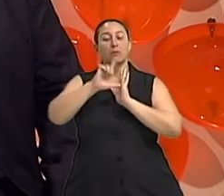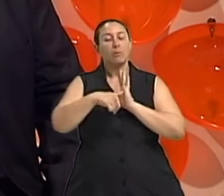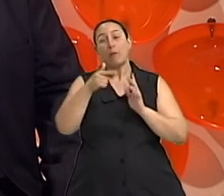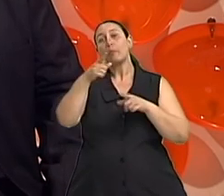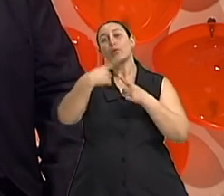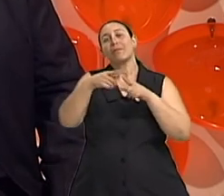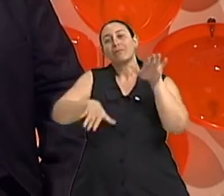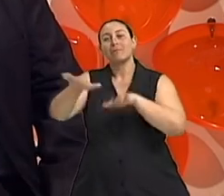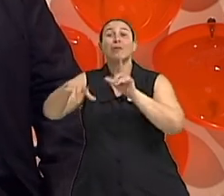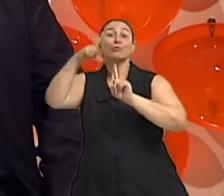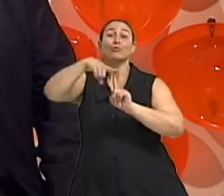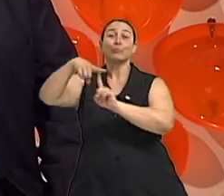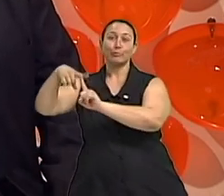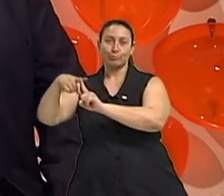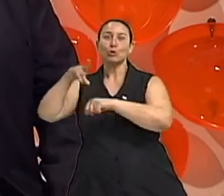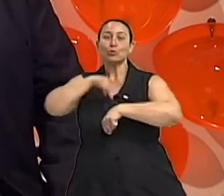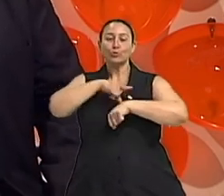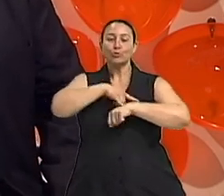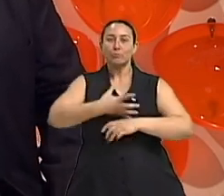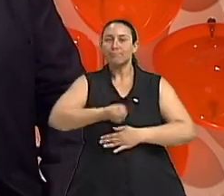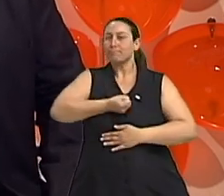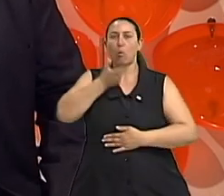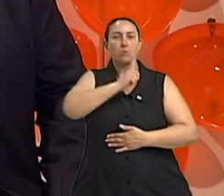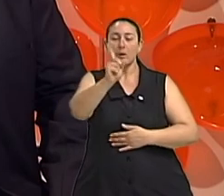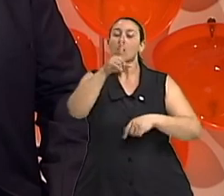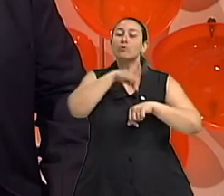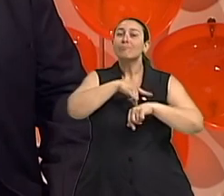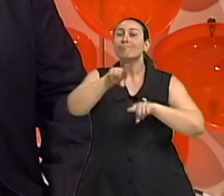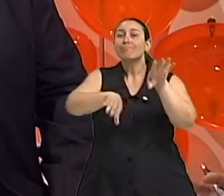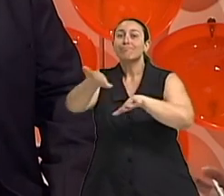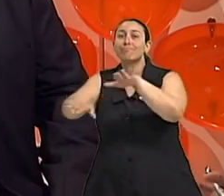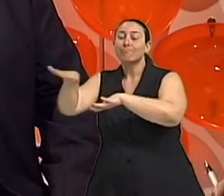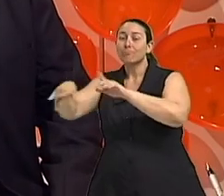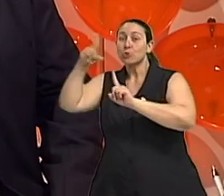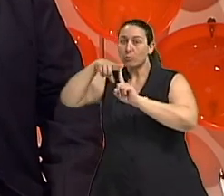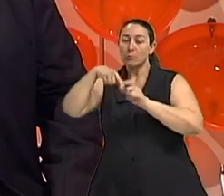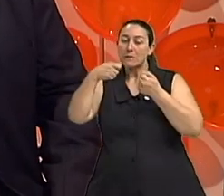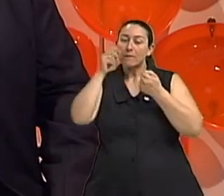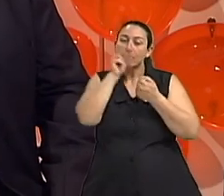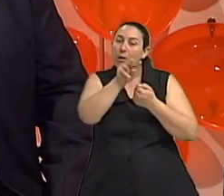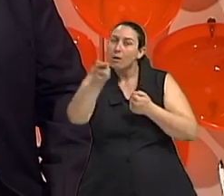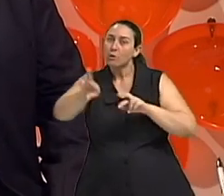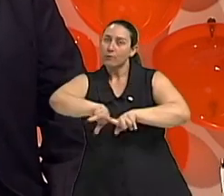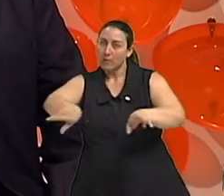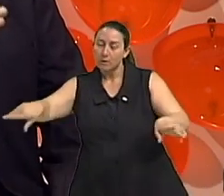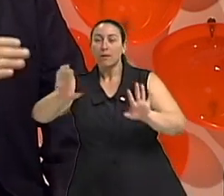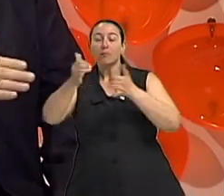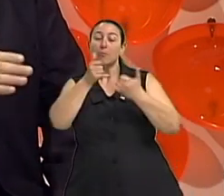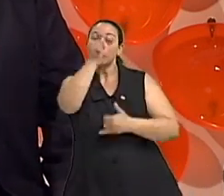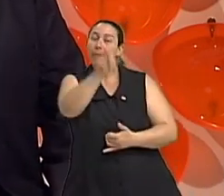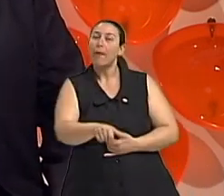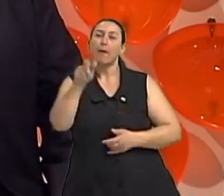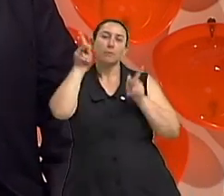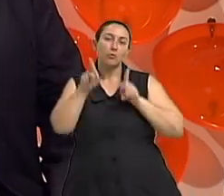Cada tipo de incontinência é tratada de uma forma diferente. Ah, com certeza. Existem situações em que a pessoa